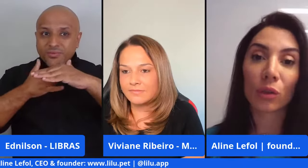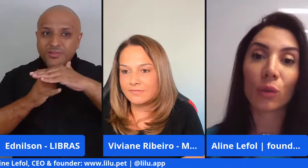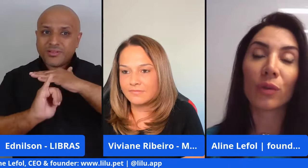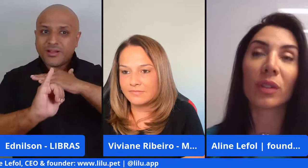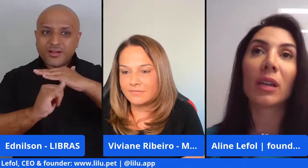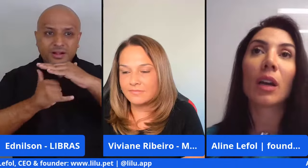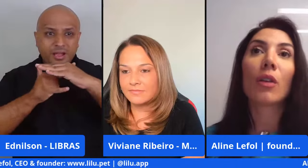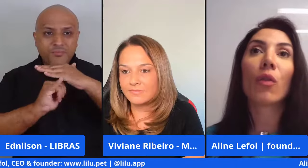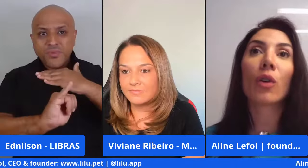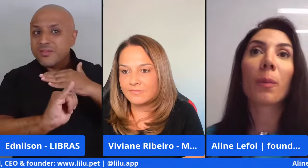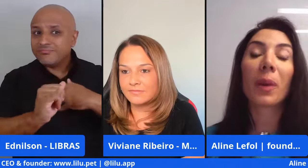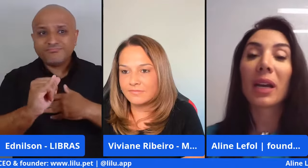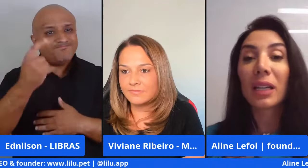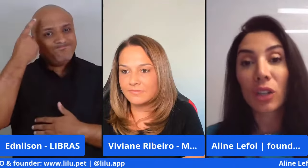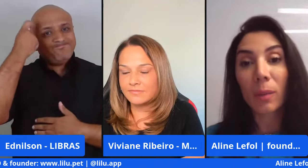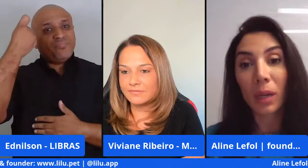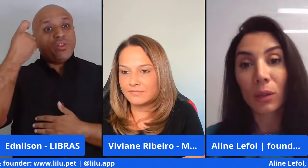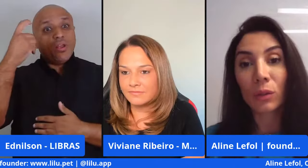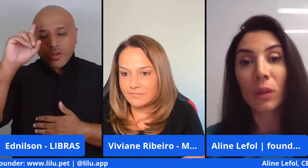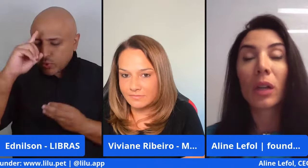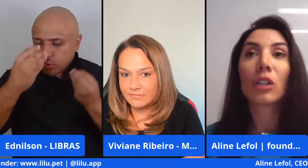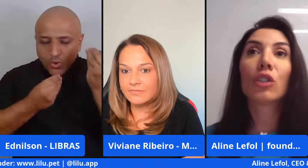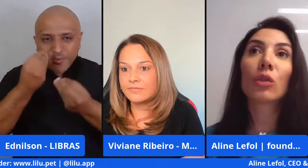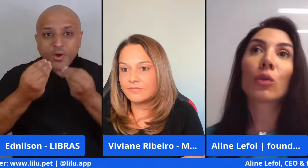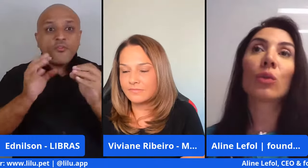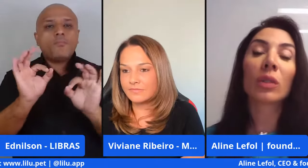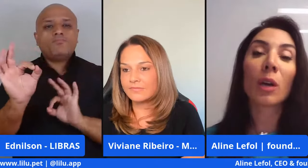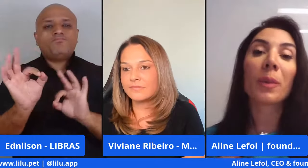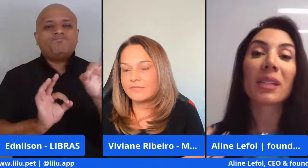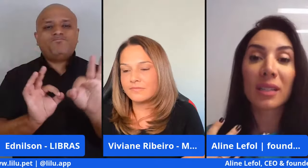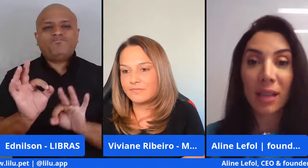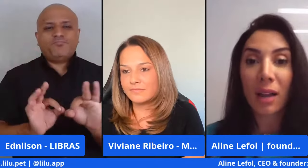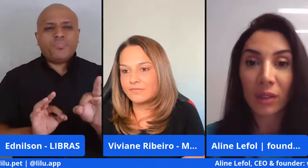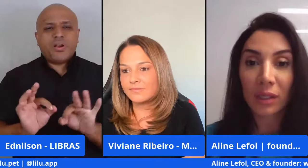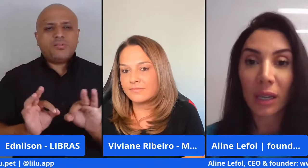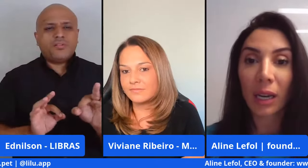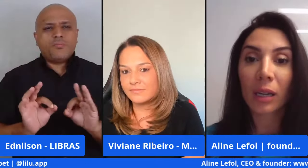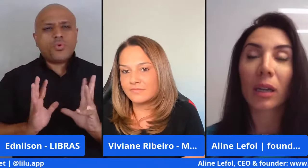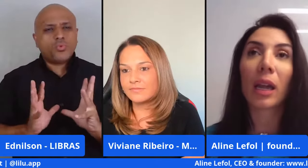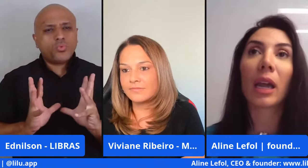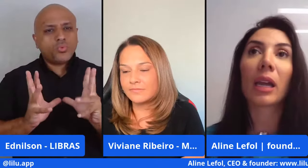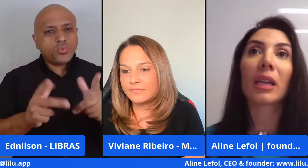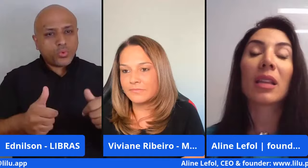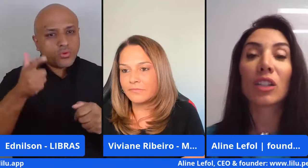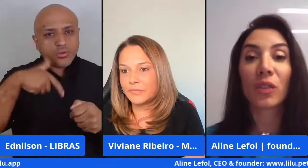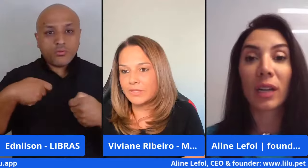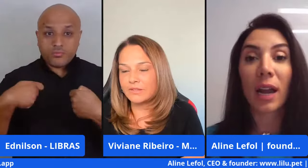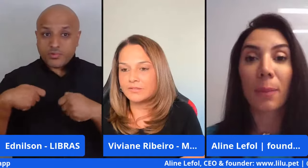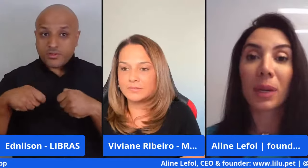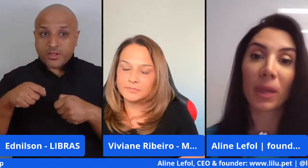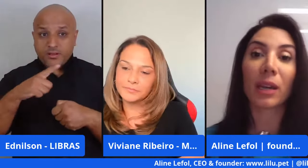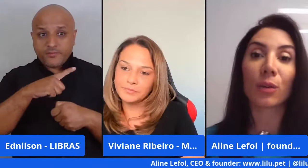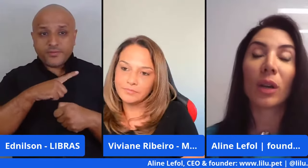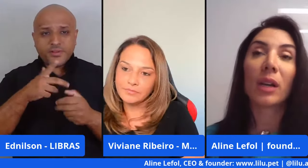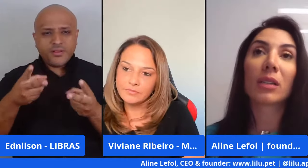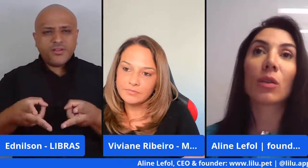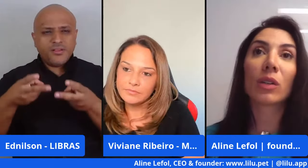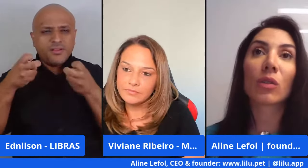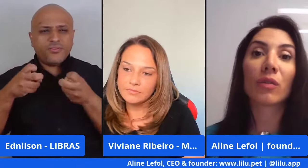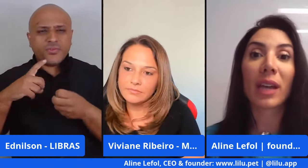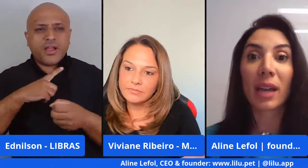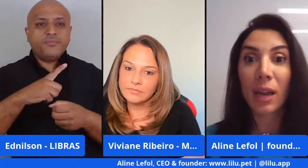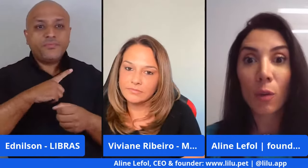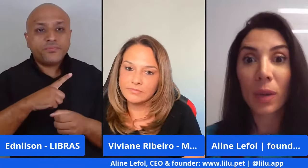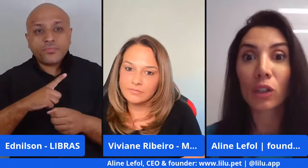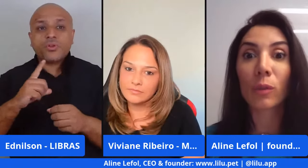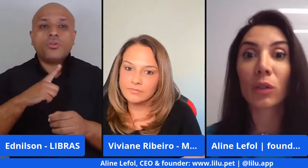sombra de dúvida, foi o planejamento de tudo que eu precisava ter, identificar, primeiro, se